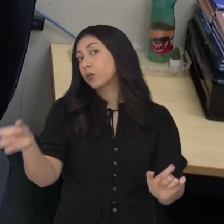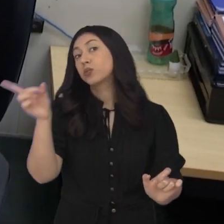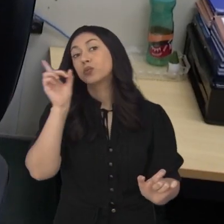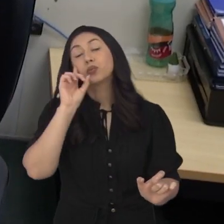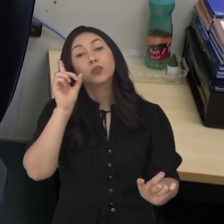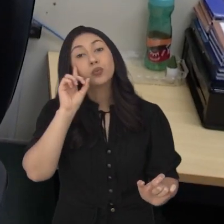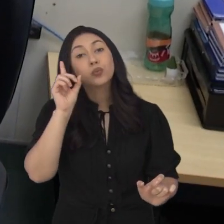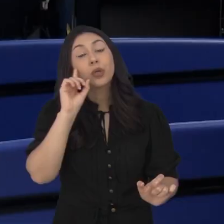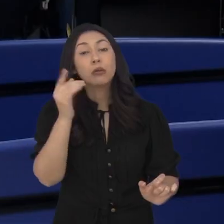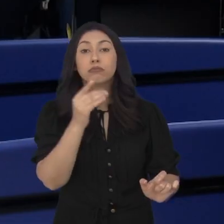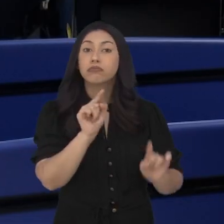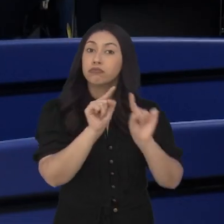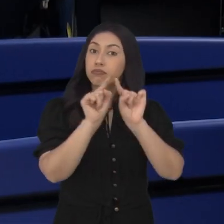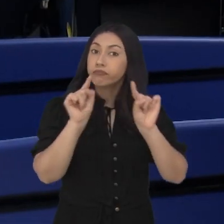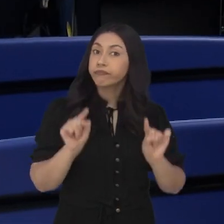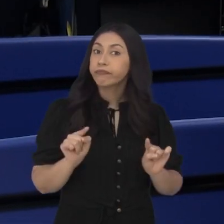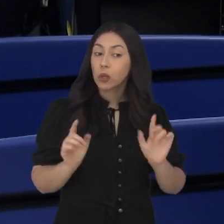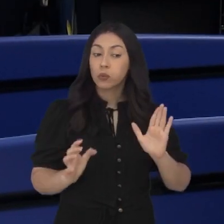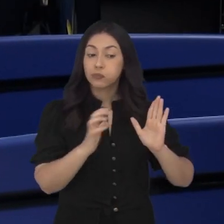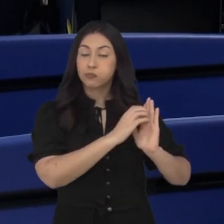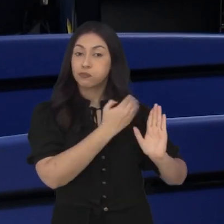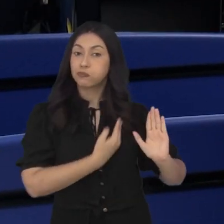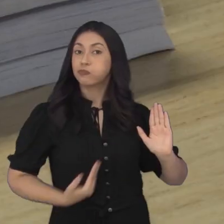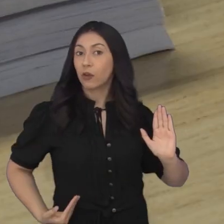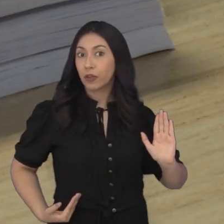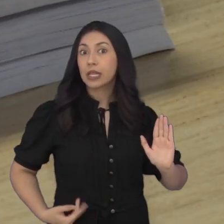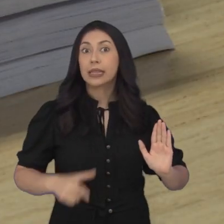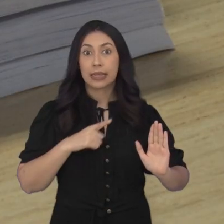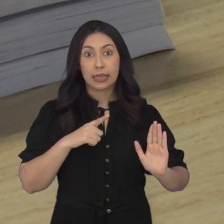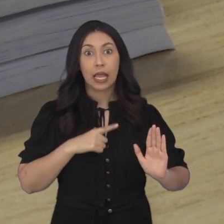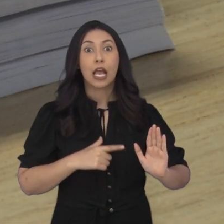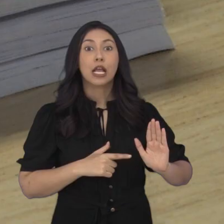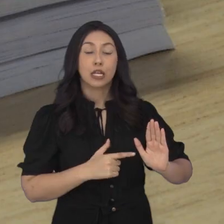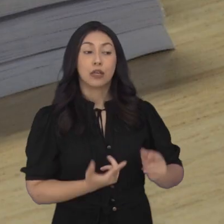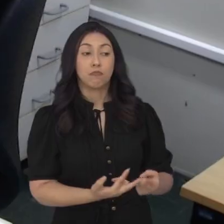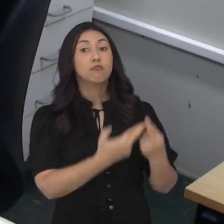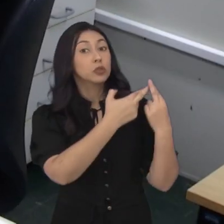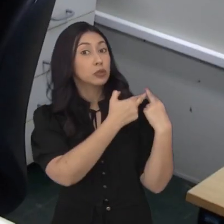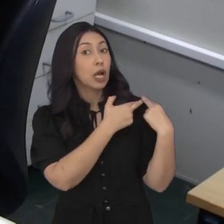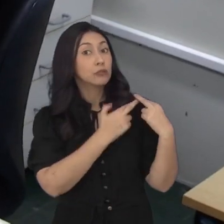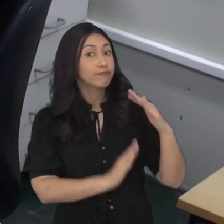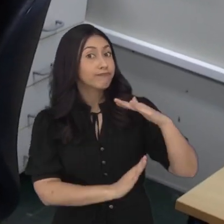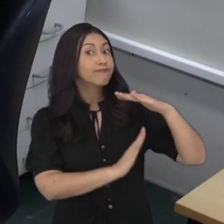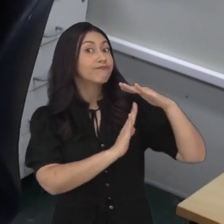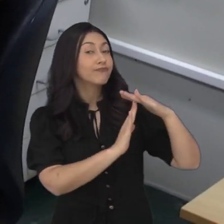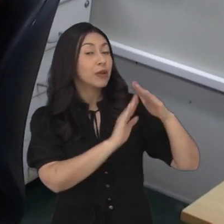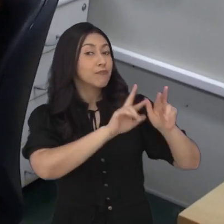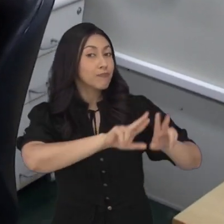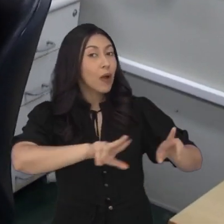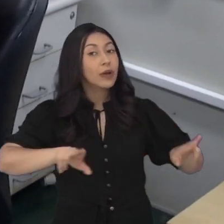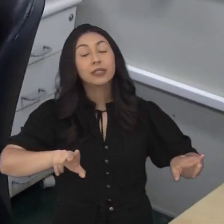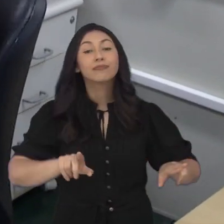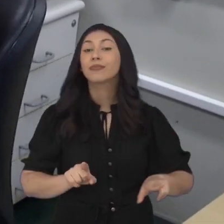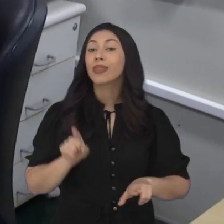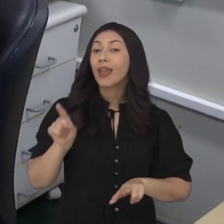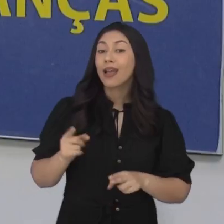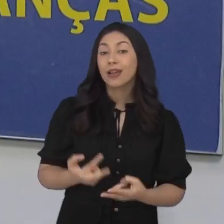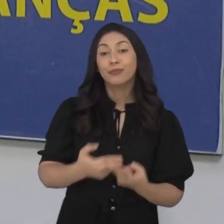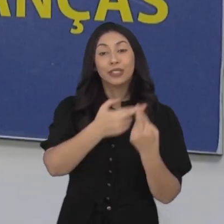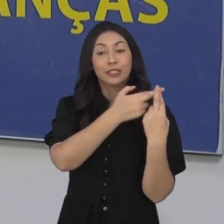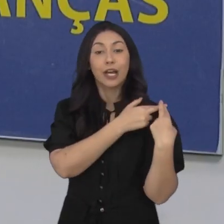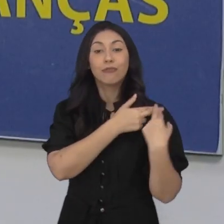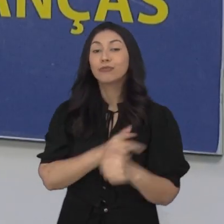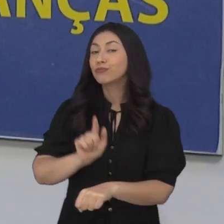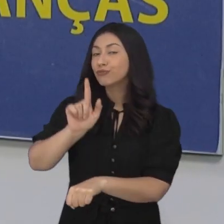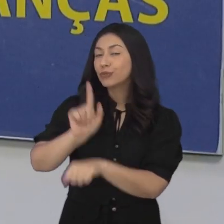rotina de um servidor público é cheia de tarefas, documentos e prazos. A Gislaine é secretária da pasta de